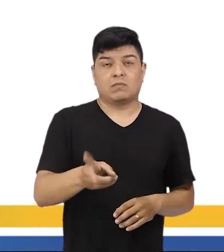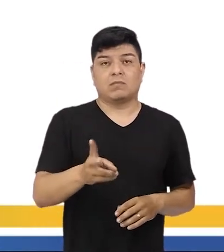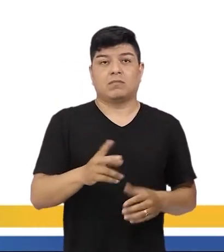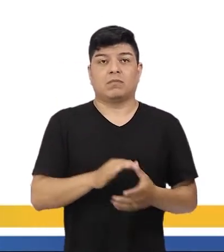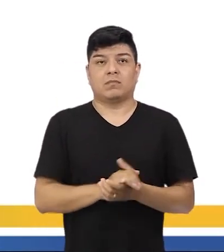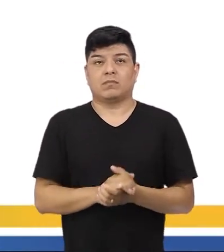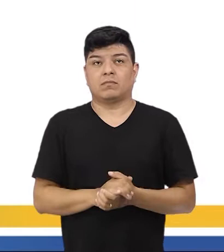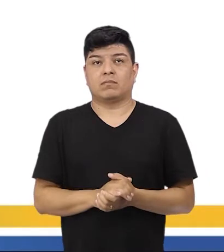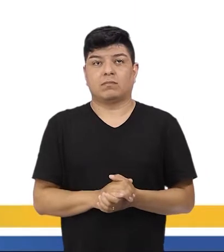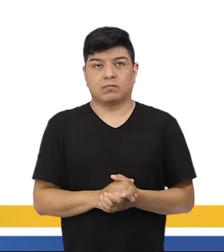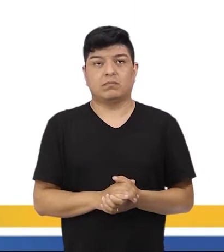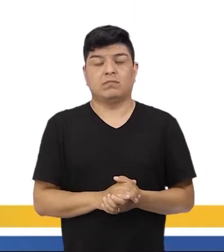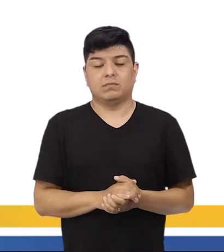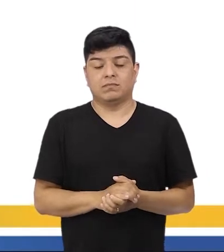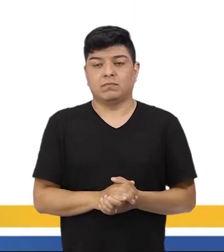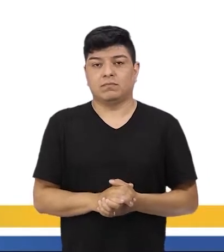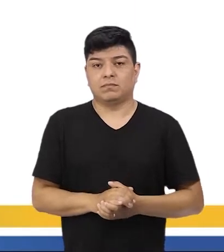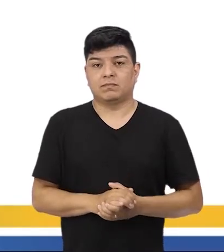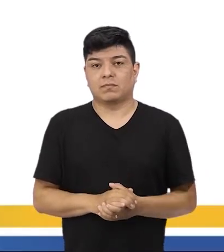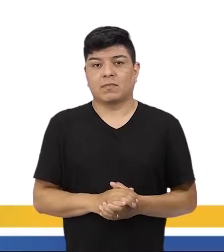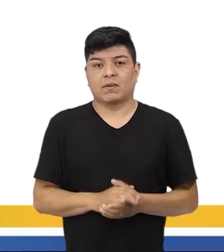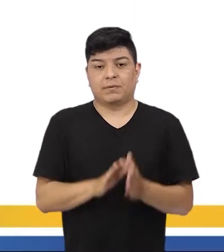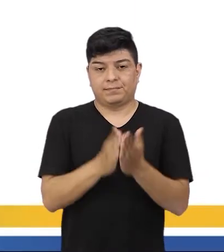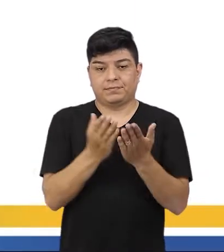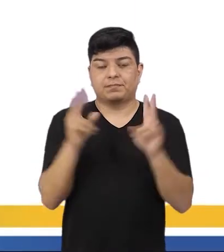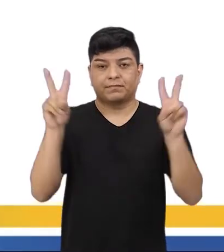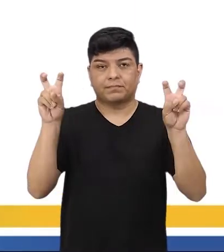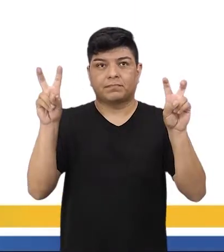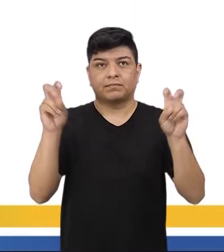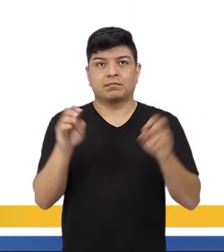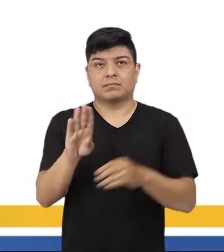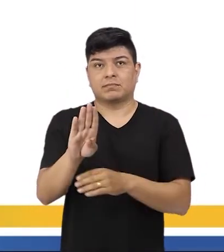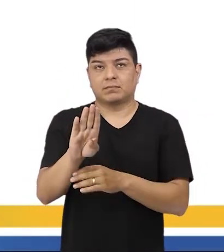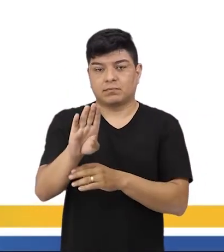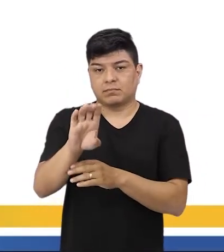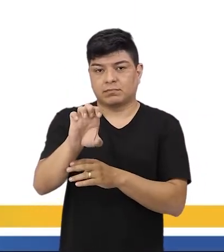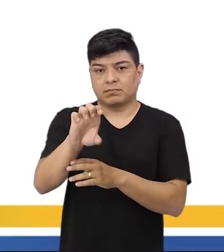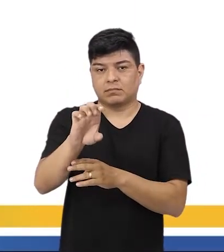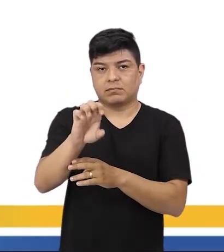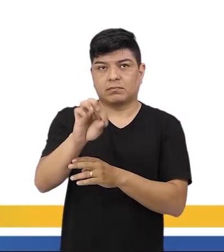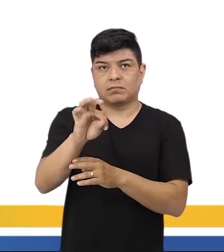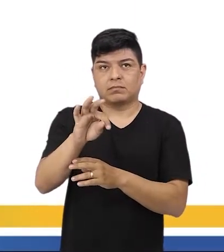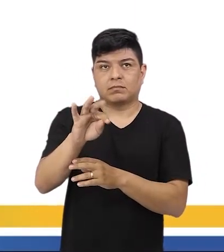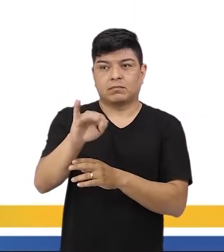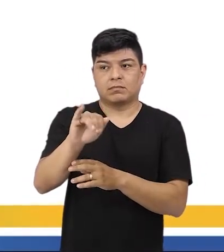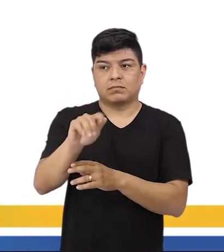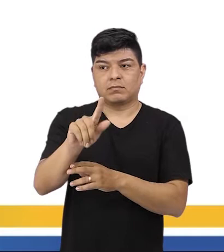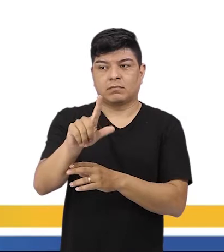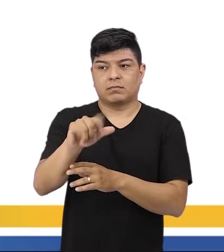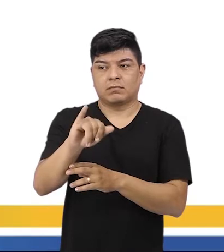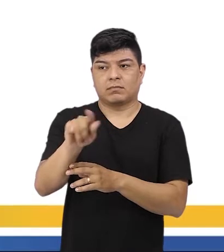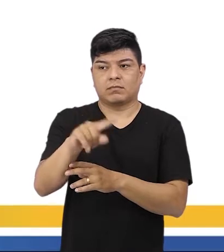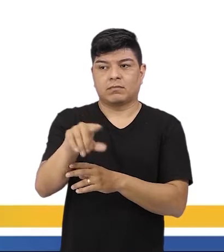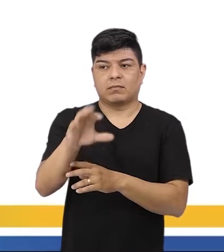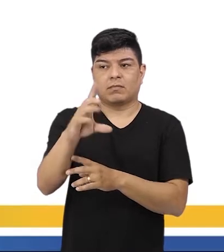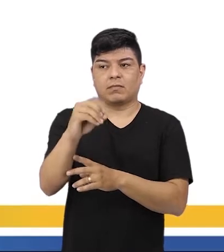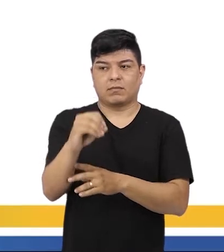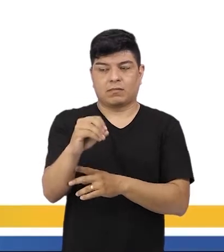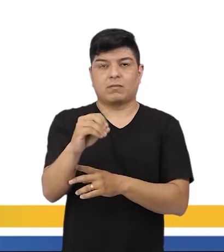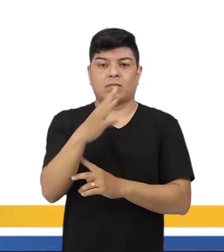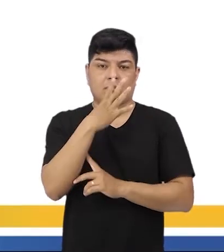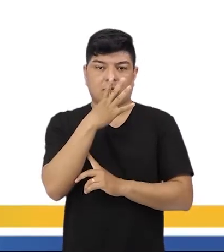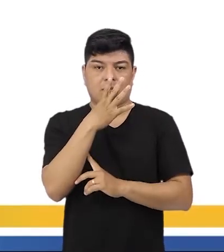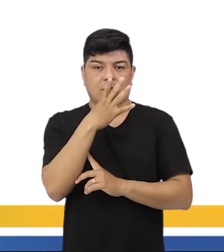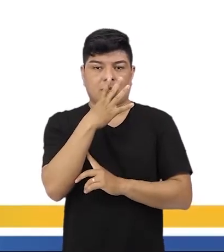aqui também, que virou o título de um livro chamado Os Bestializados, é a sociedade brasileira que